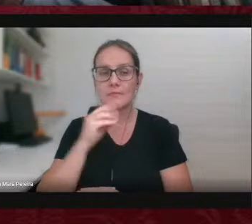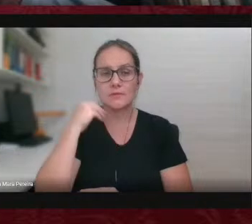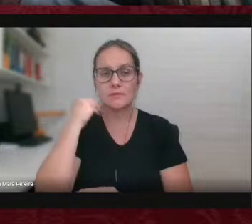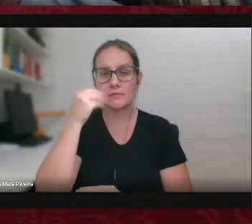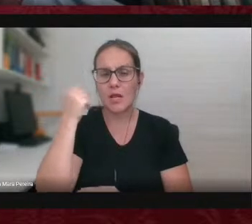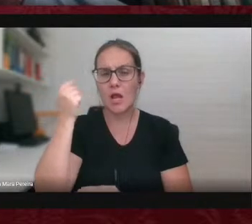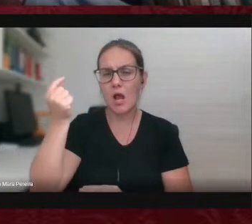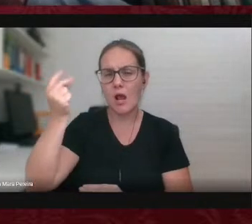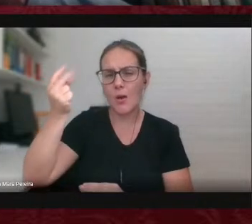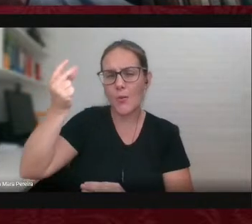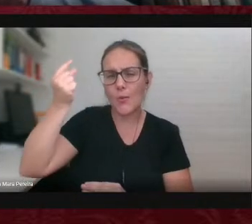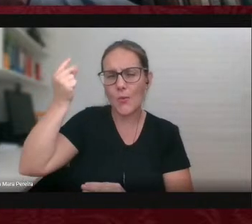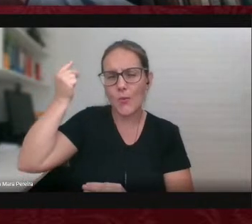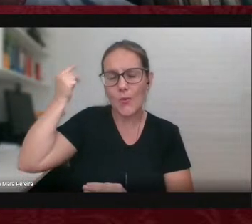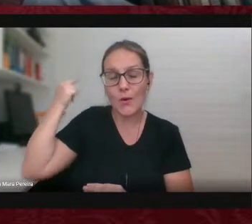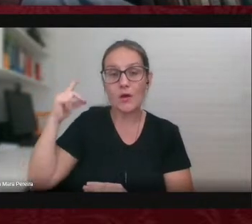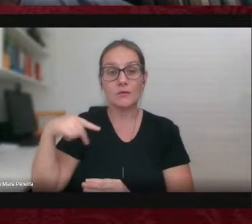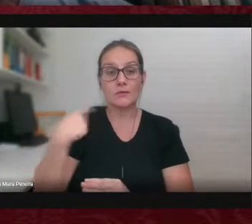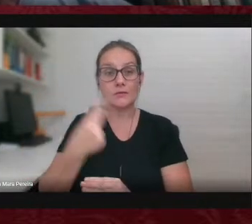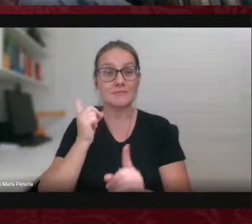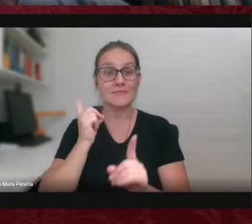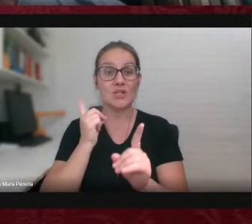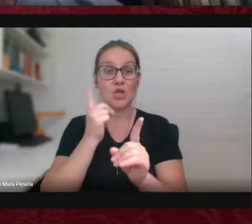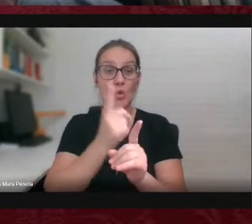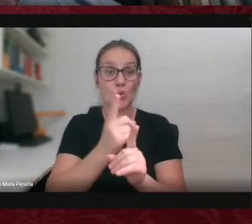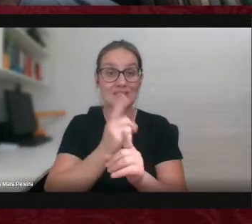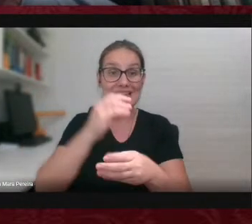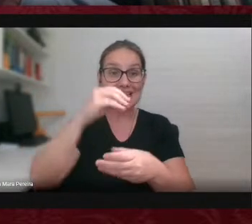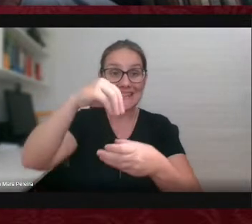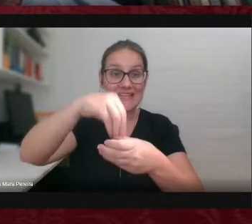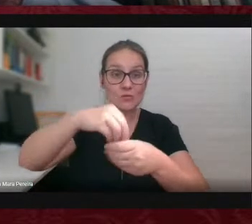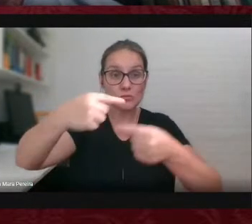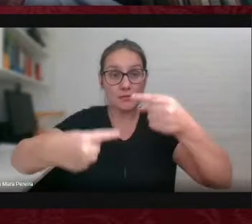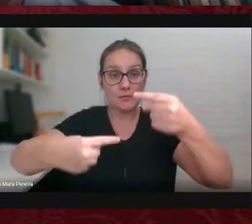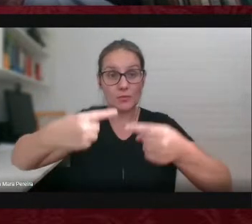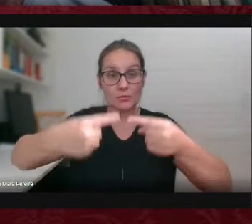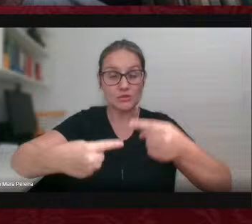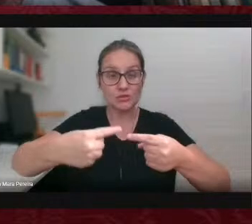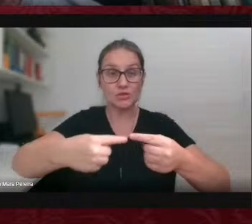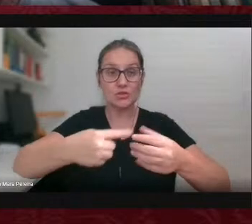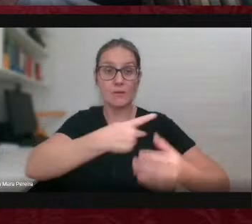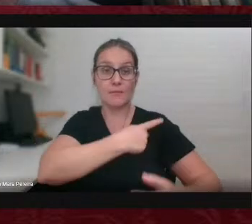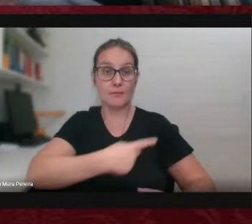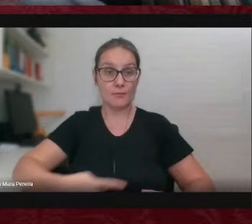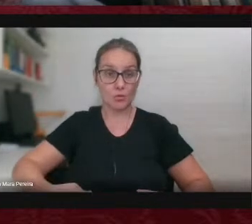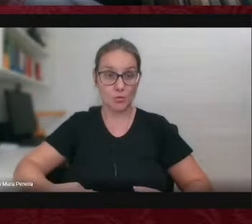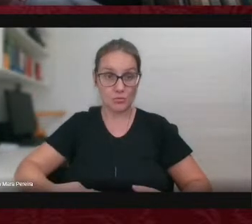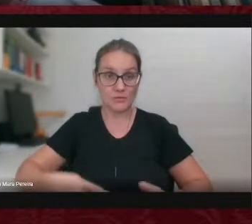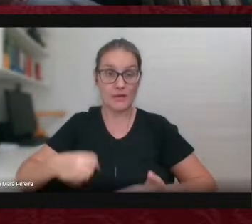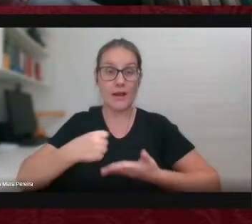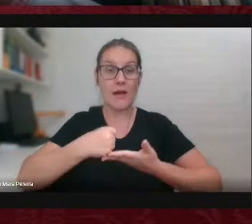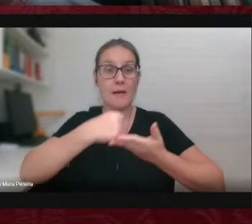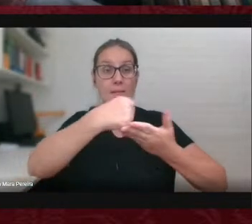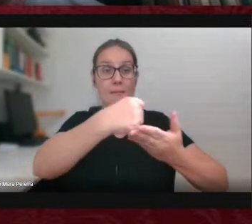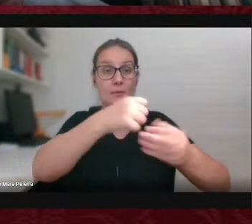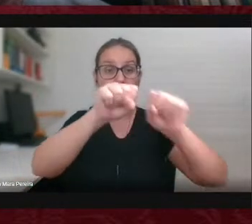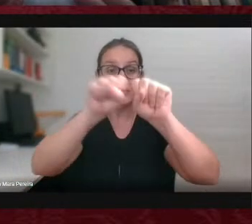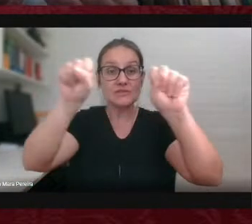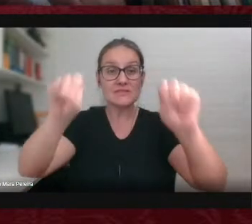ensinar para eles, mas precisamos encontrar nas políticas públicas apoio para esses sistemas que já estão há muitos